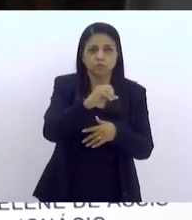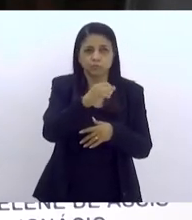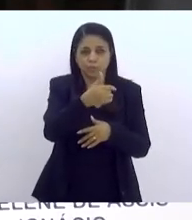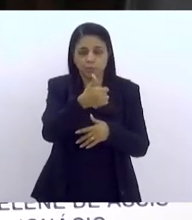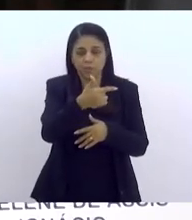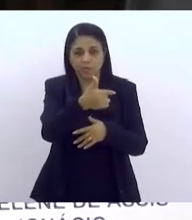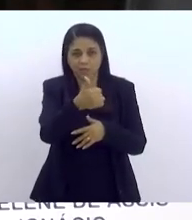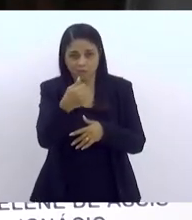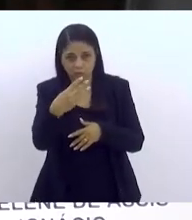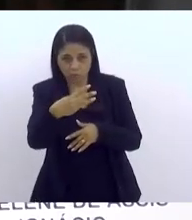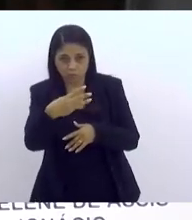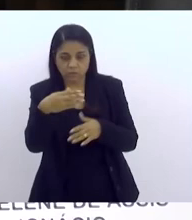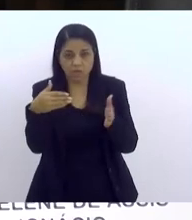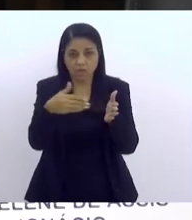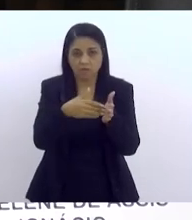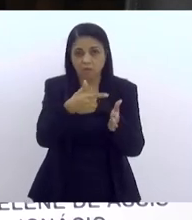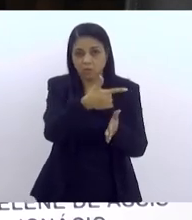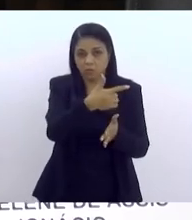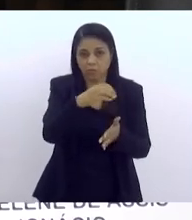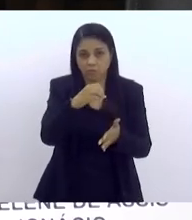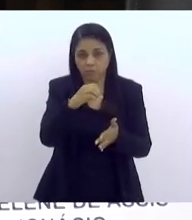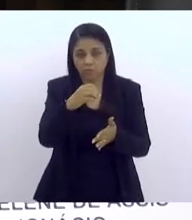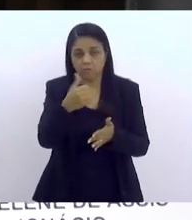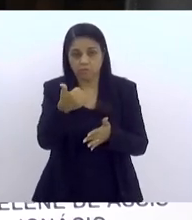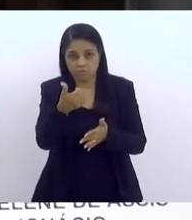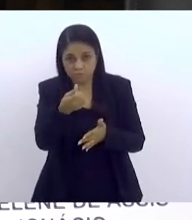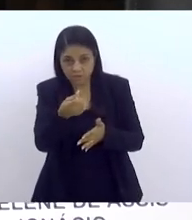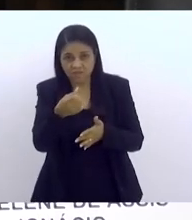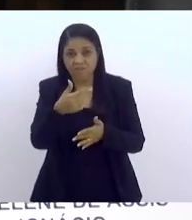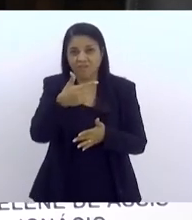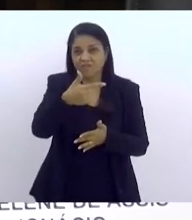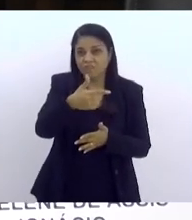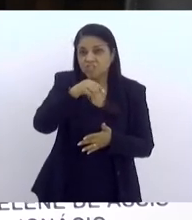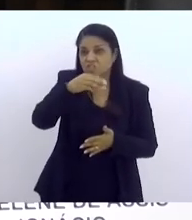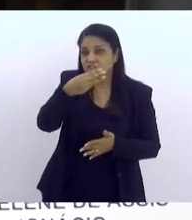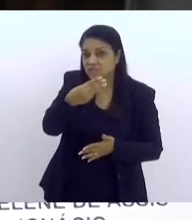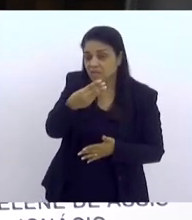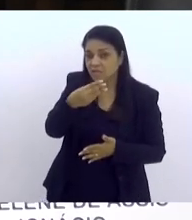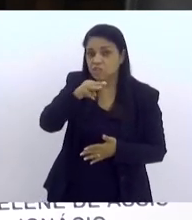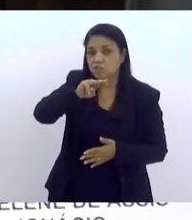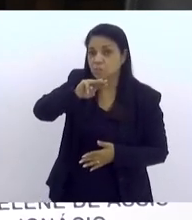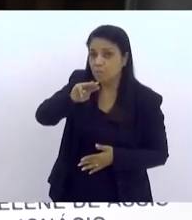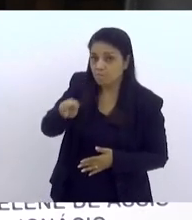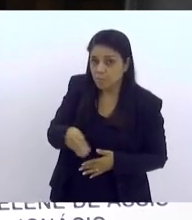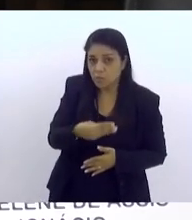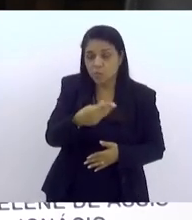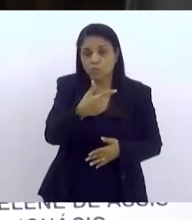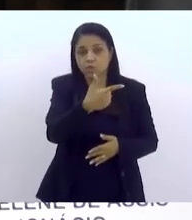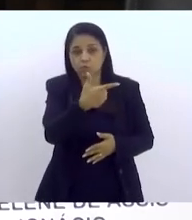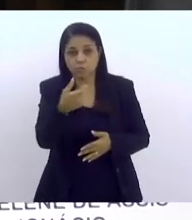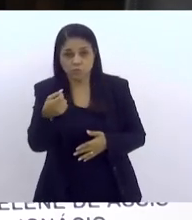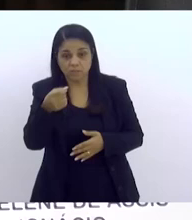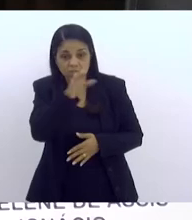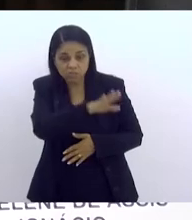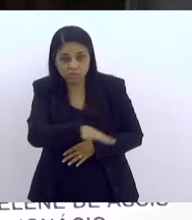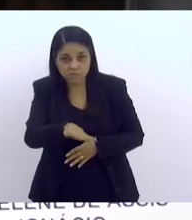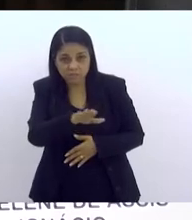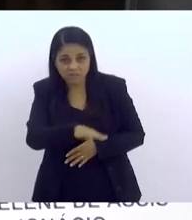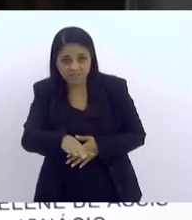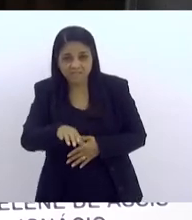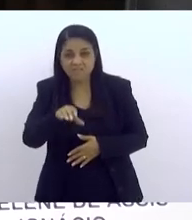23.202 crianças, o que significa